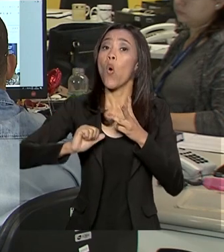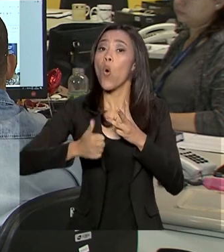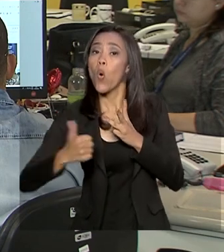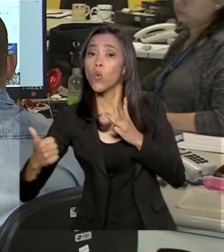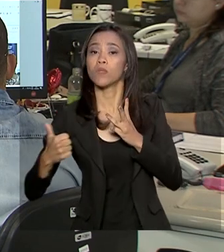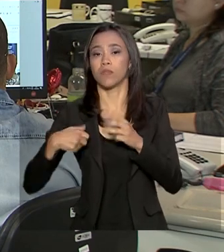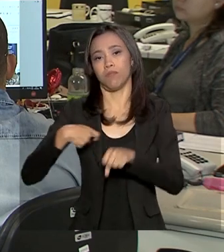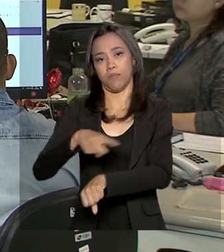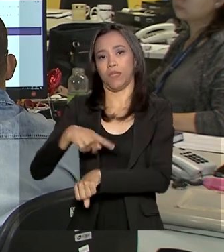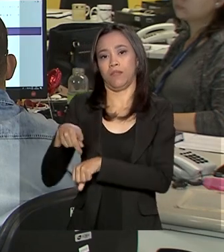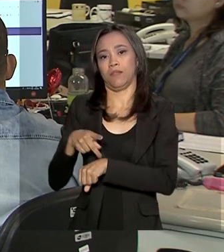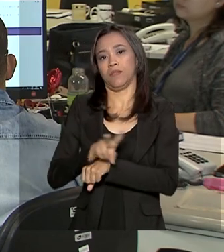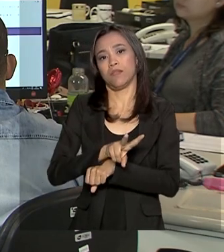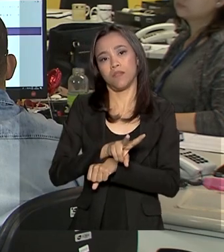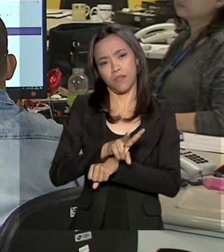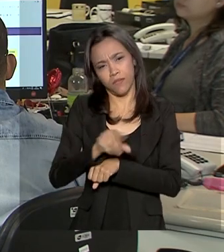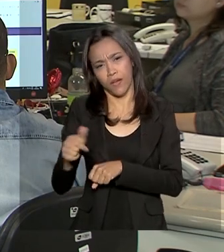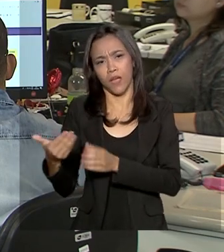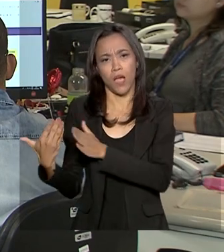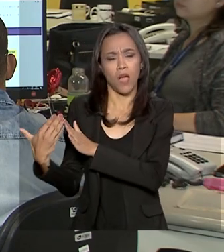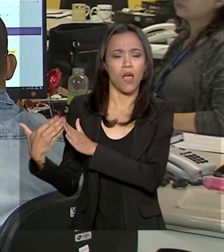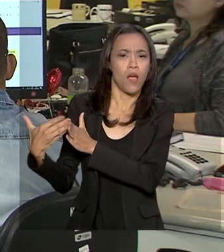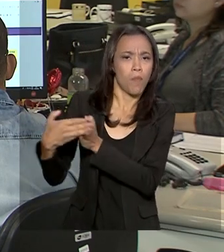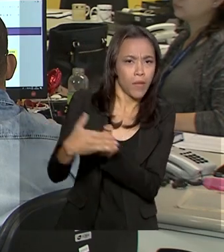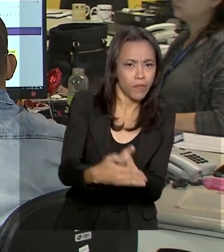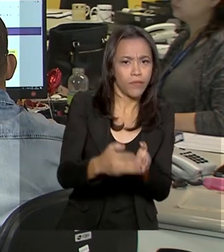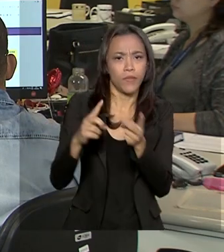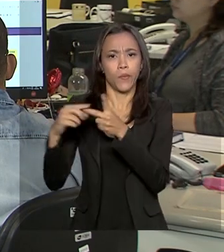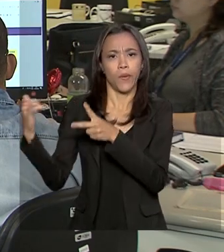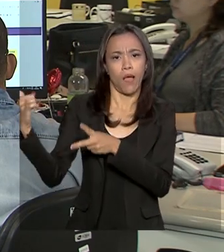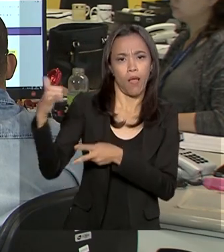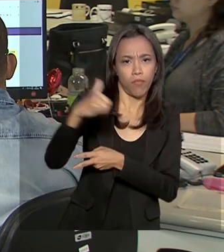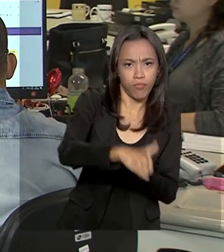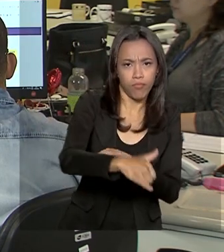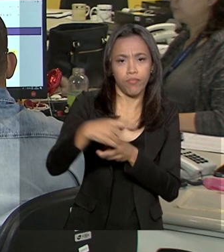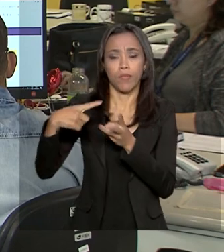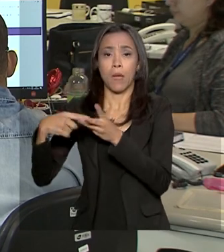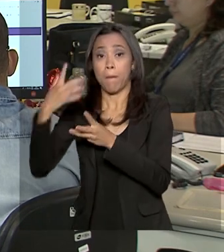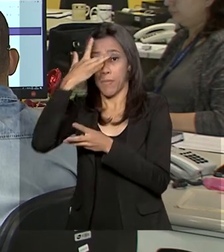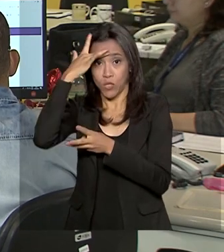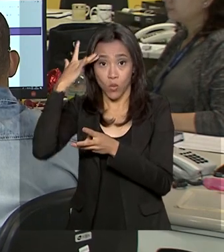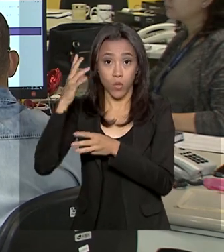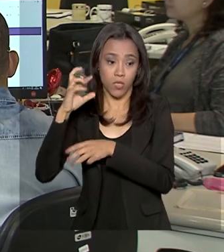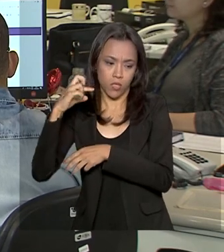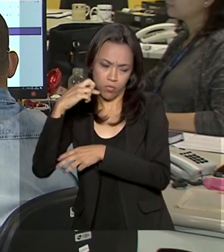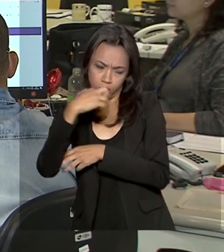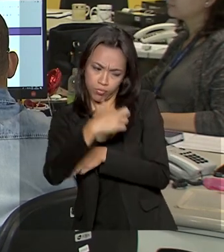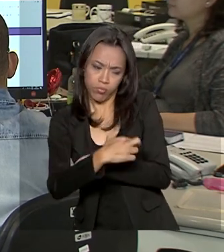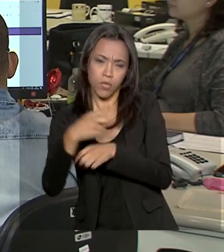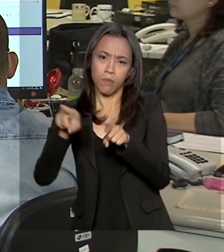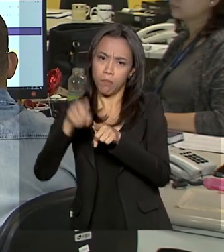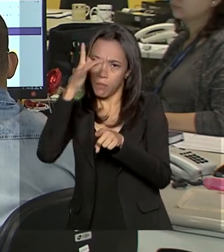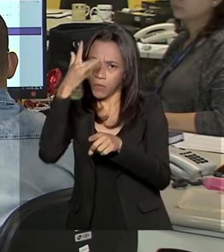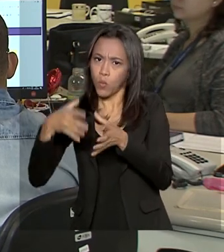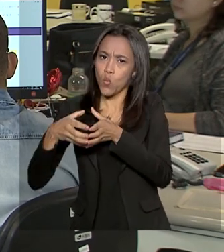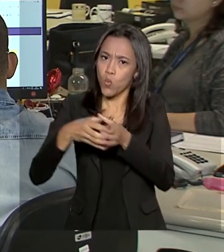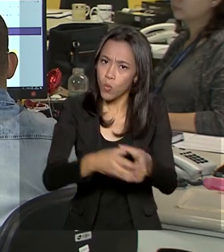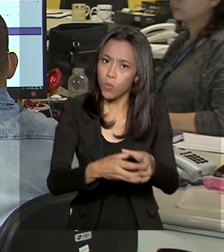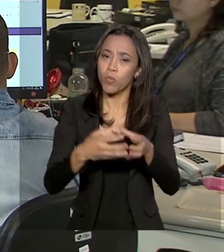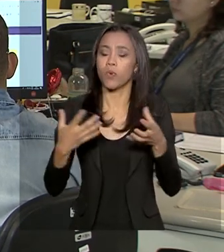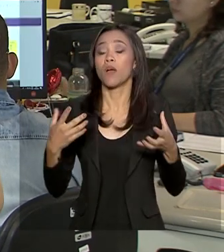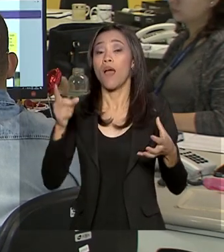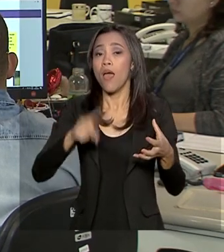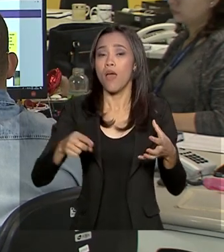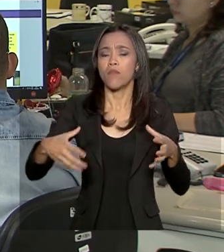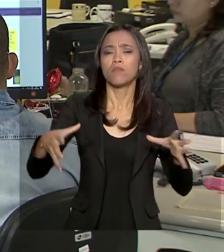nações que contribuirão com navios, aeronaves, tropas e observadores. E este ano, pela primeira vez, será feito um